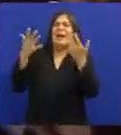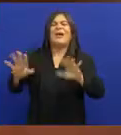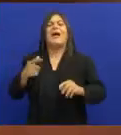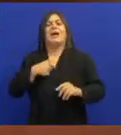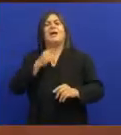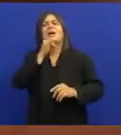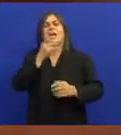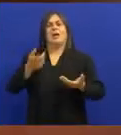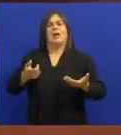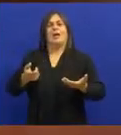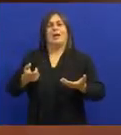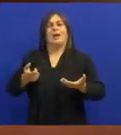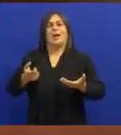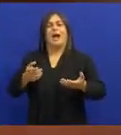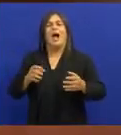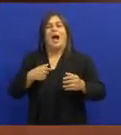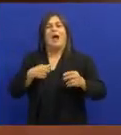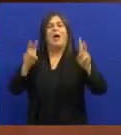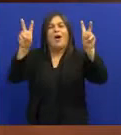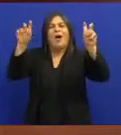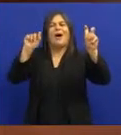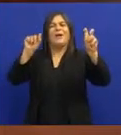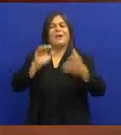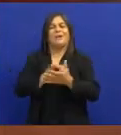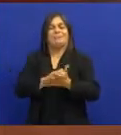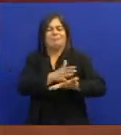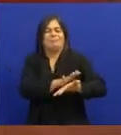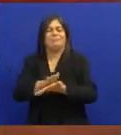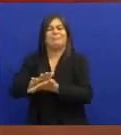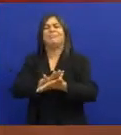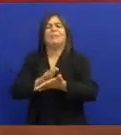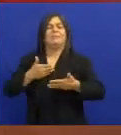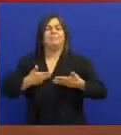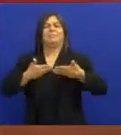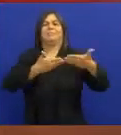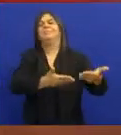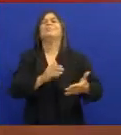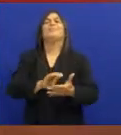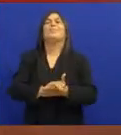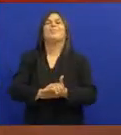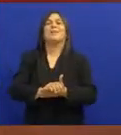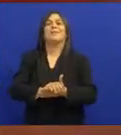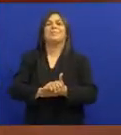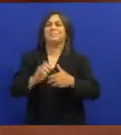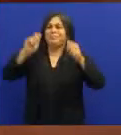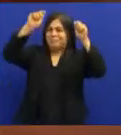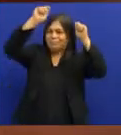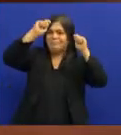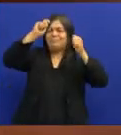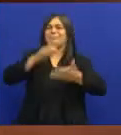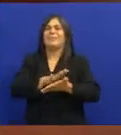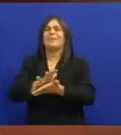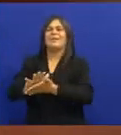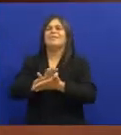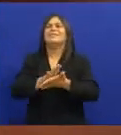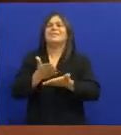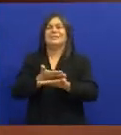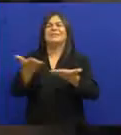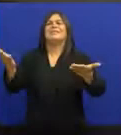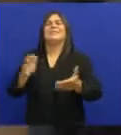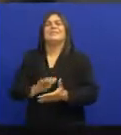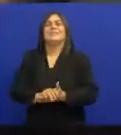Quando eu entrei nesse espetáculo A ópera do Pandeira Eu praticamente Logicamente eu fui convidado Pra ser o personagem Que ia